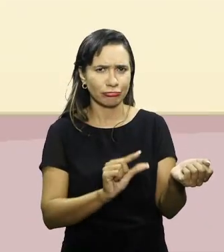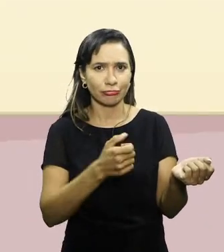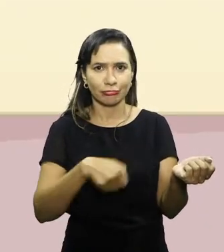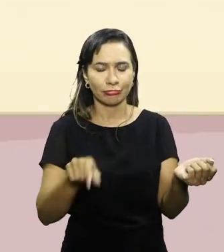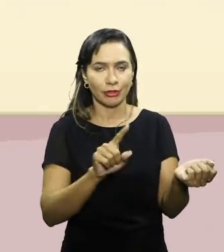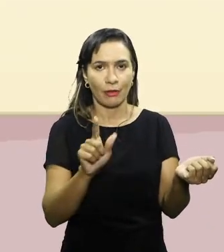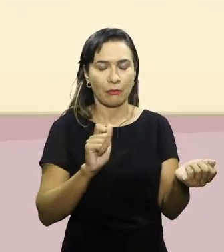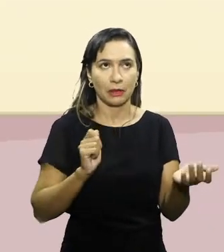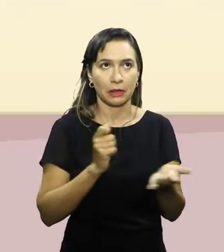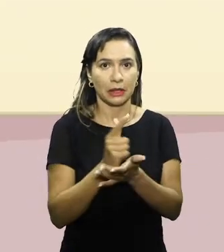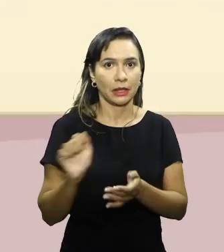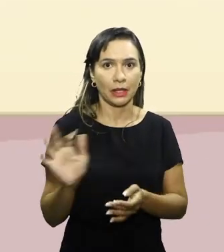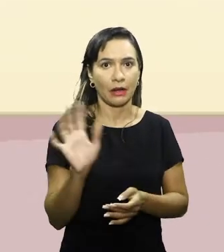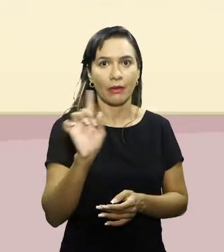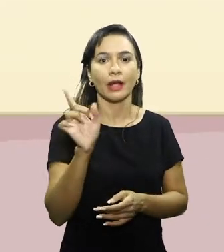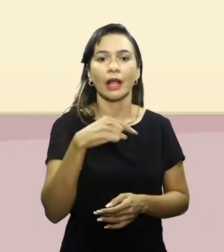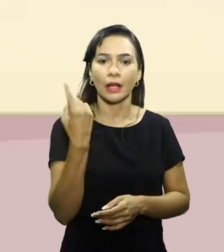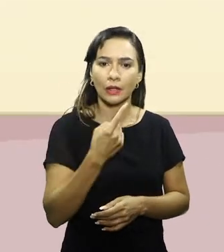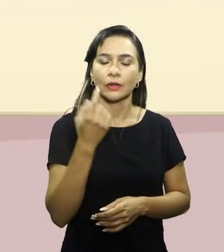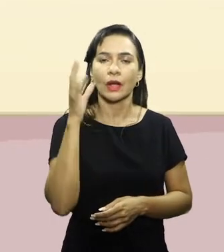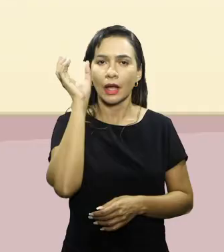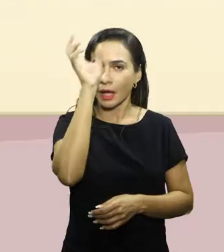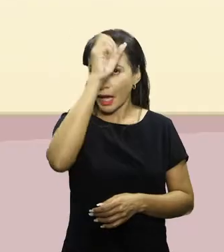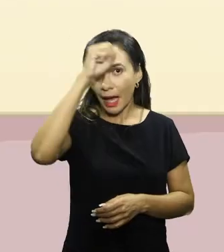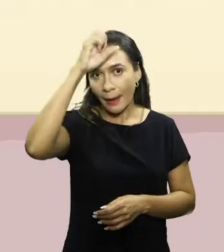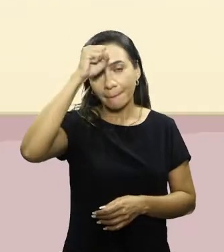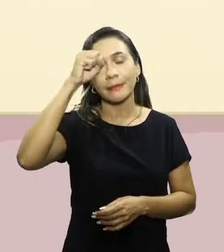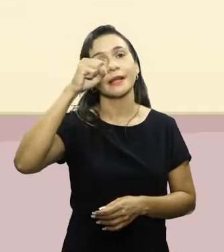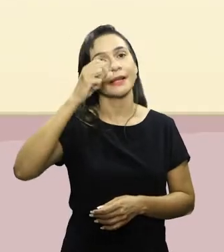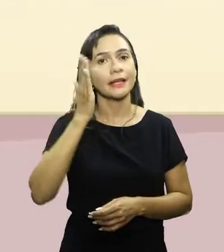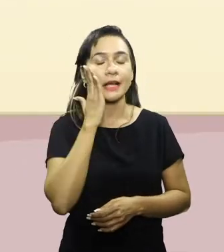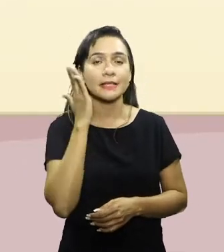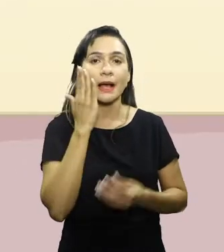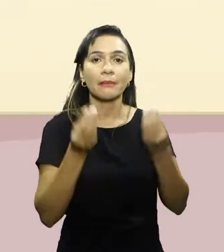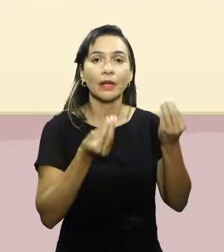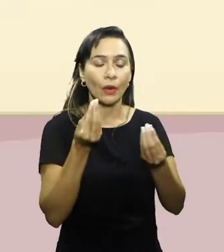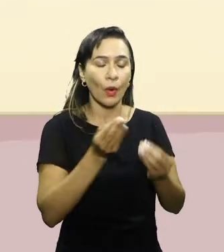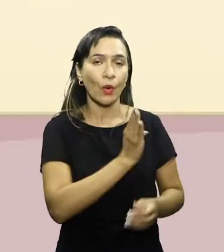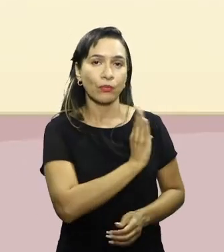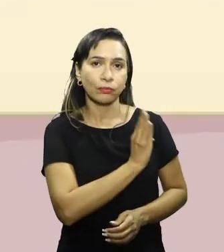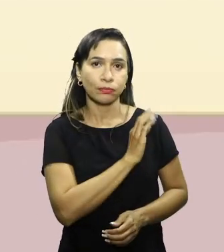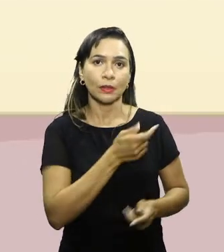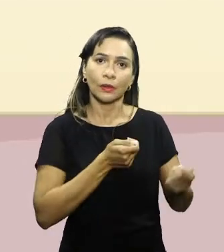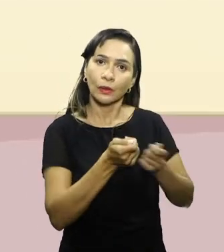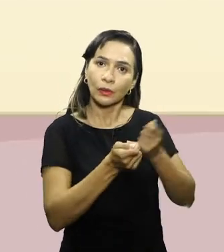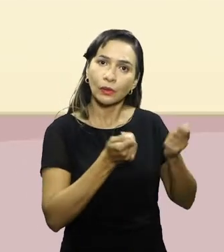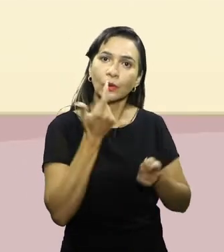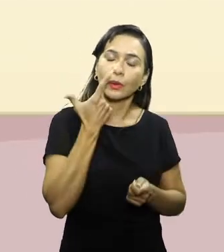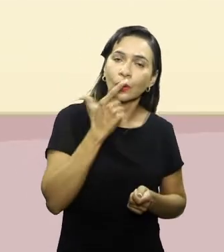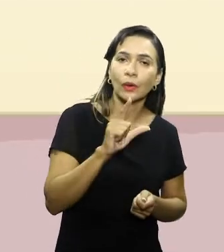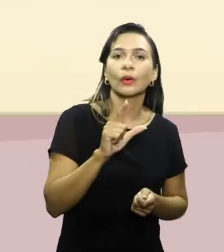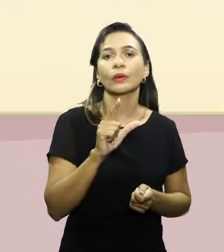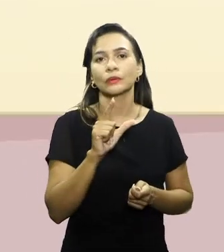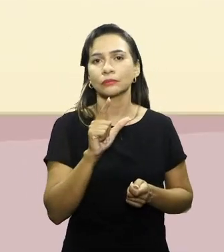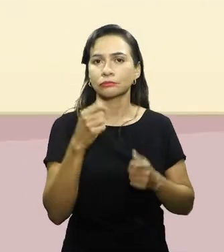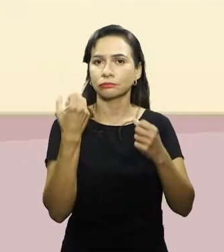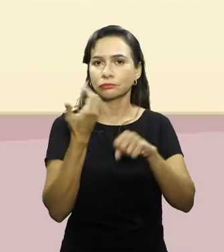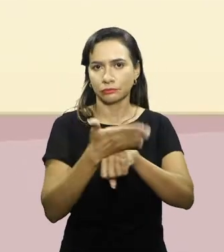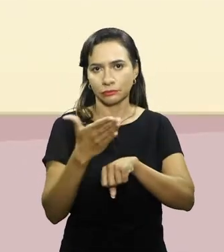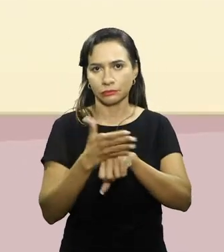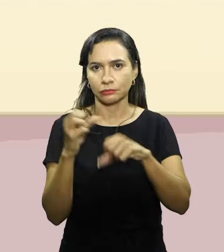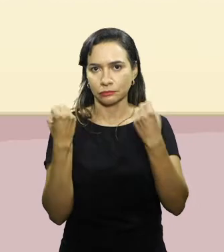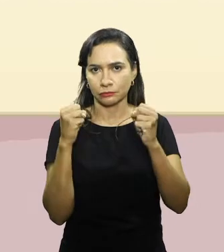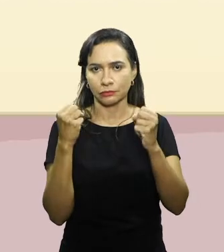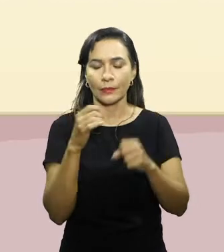aprendendo a monitorar a nossa frequência cardíaca e assim controlar a nossa intensidade durante o exercício,